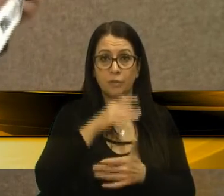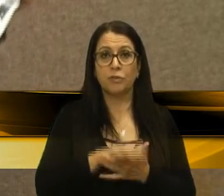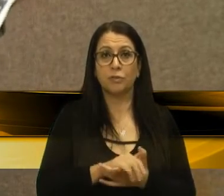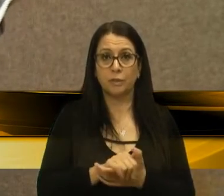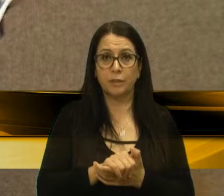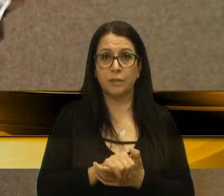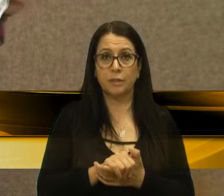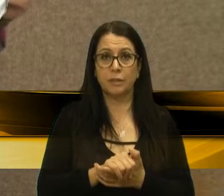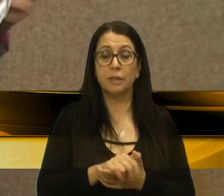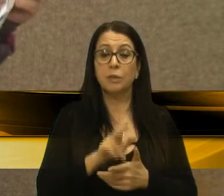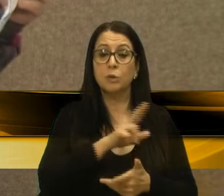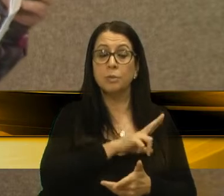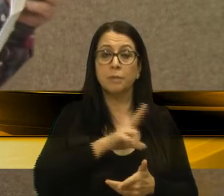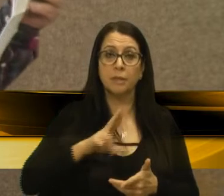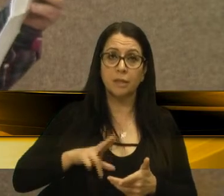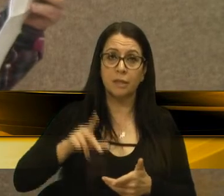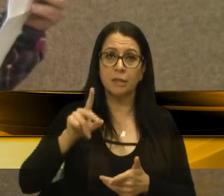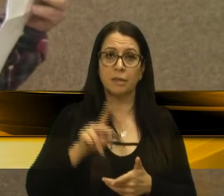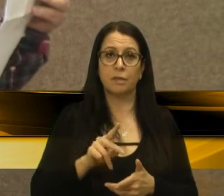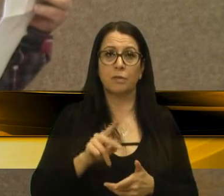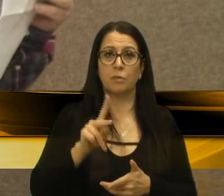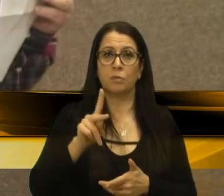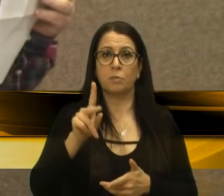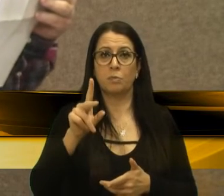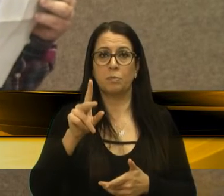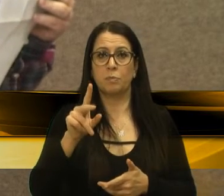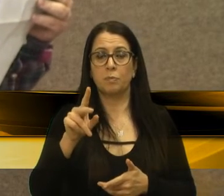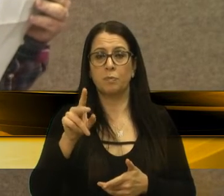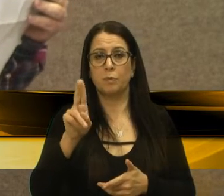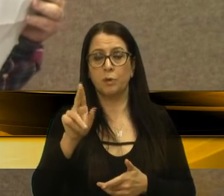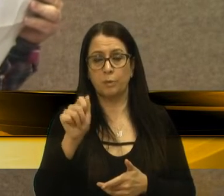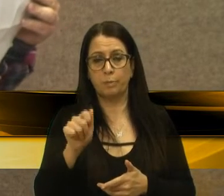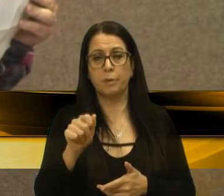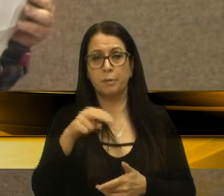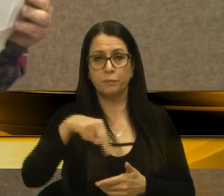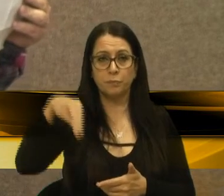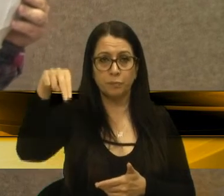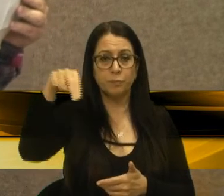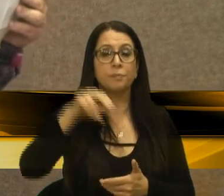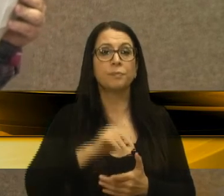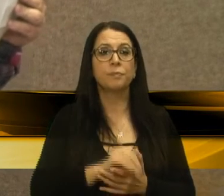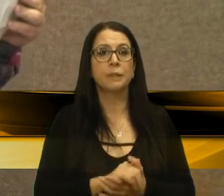Os pacientes da unidade de pronto atendimento na Zona Norte